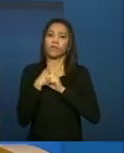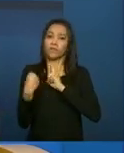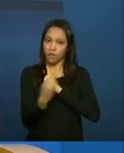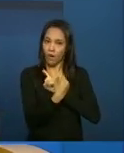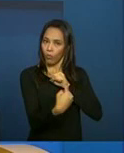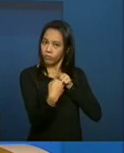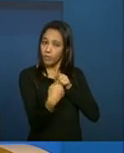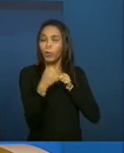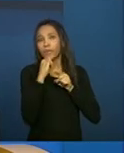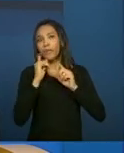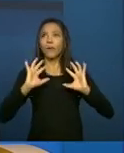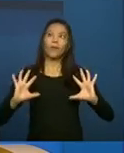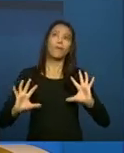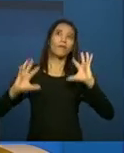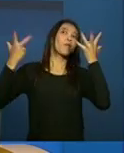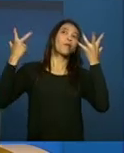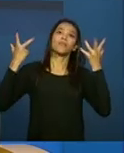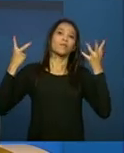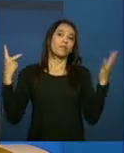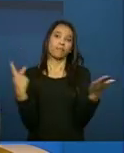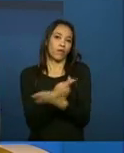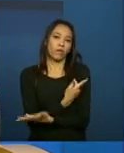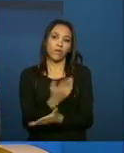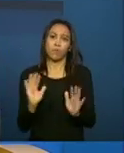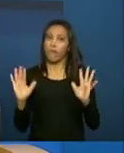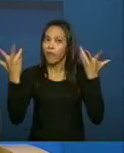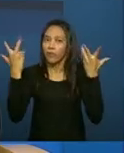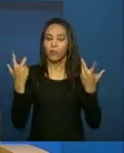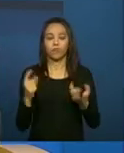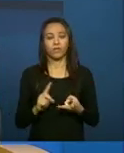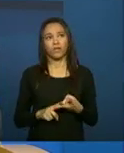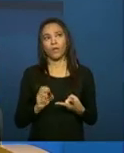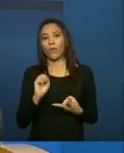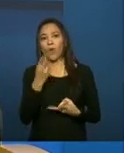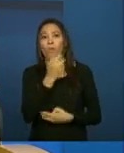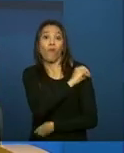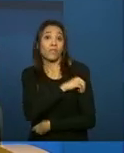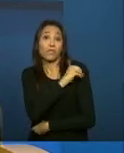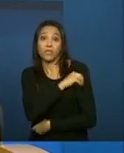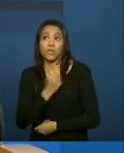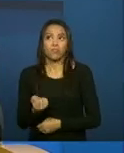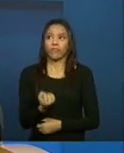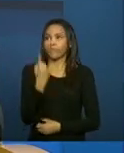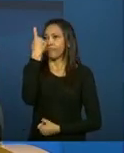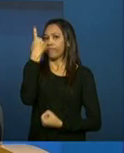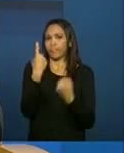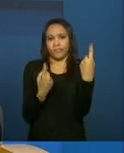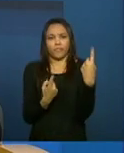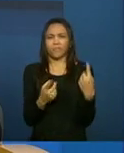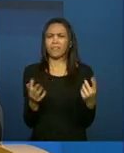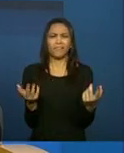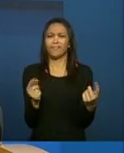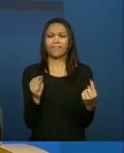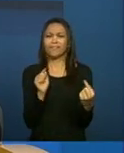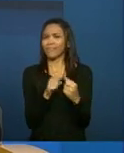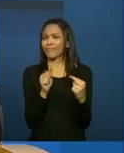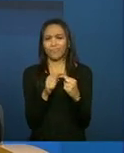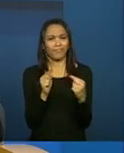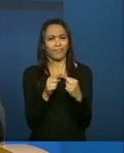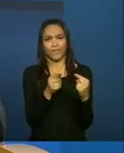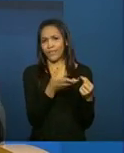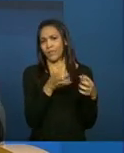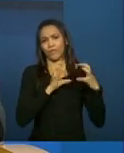realizar uma comemoração esporádica ou uma oficina esporádica não configura a oferta do serviço de convivência.